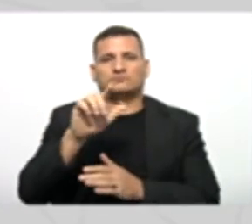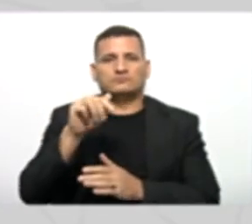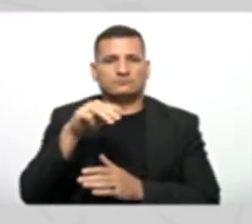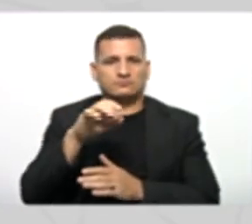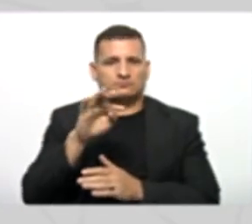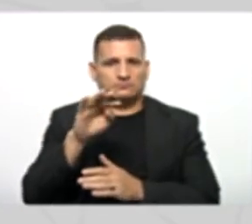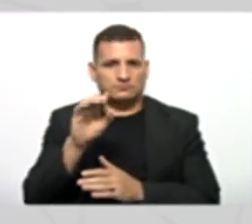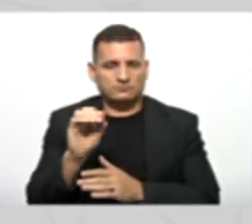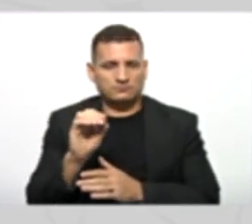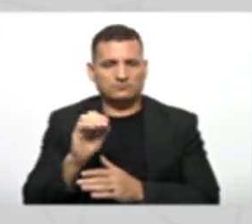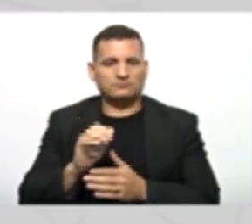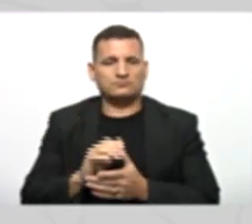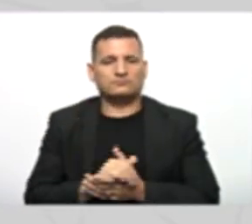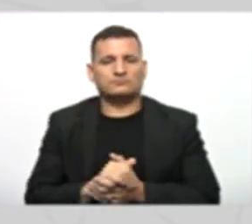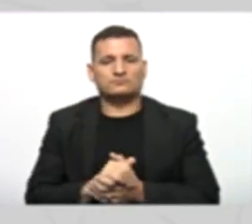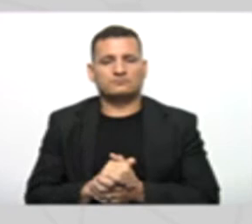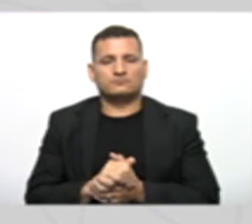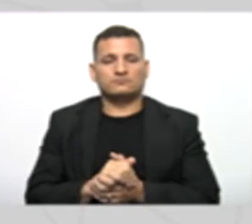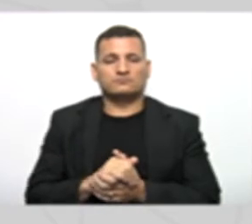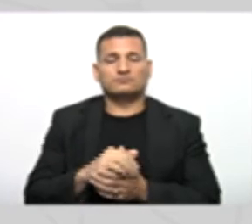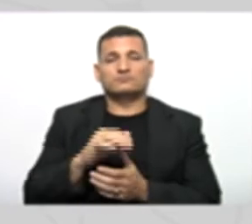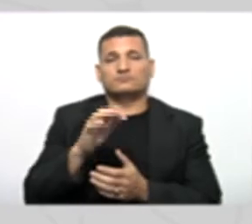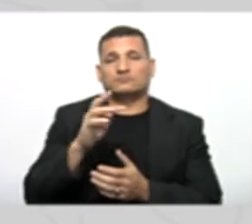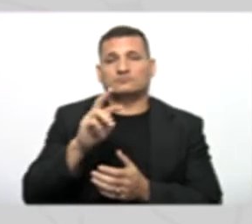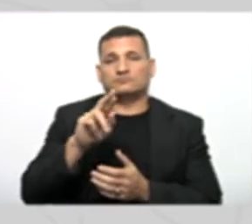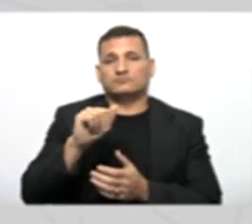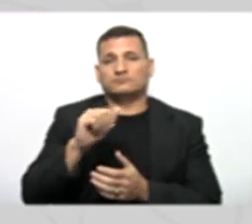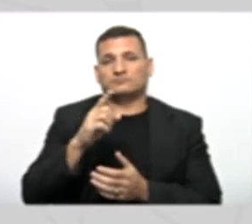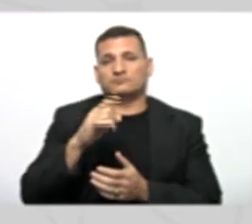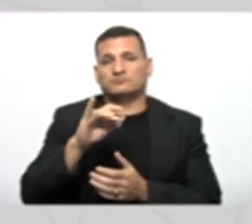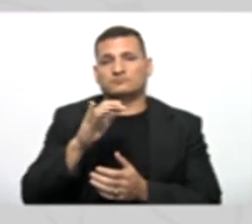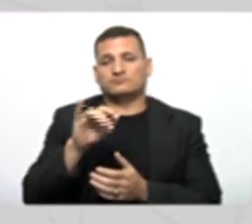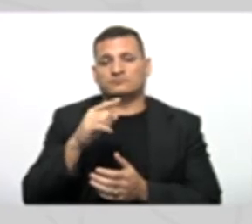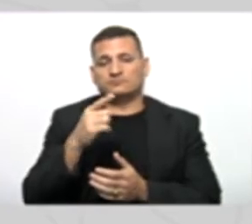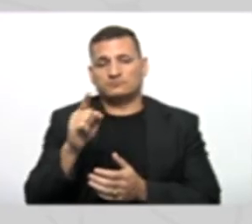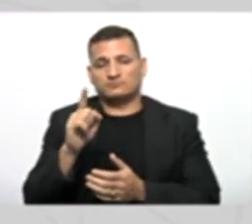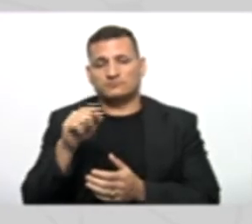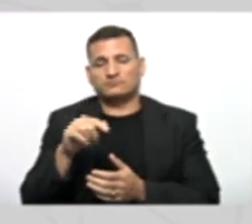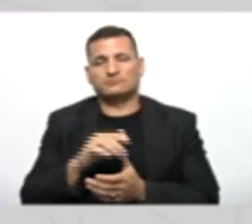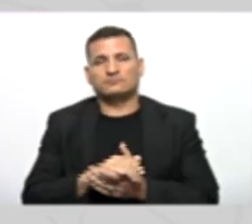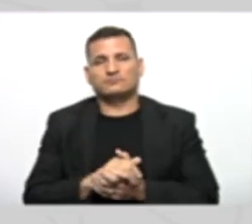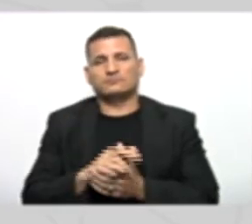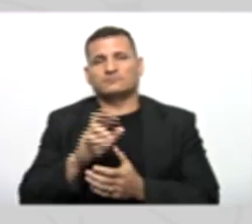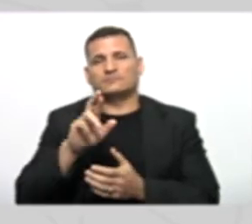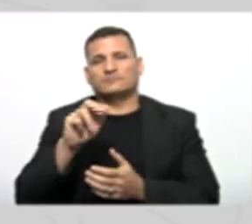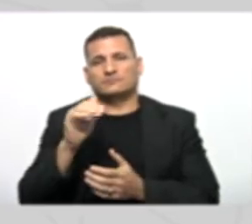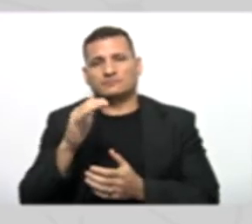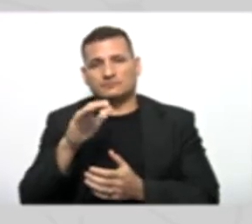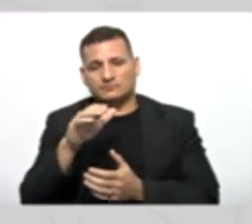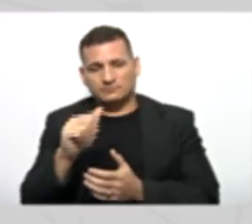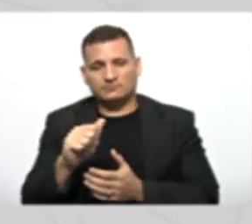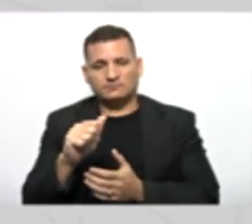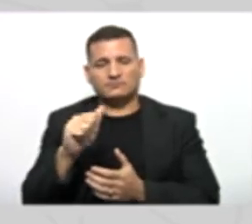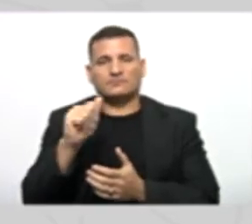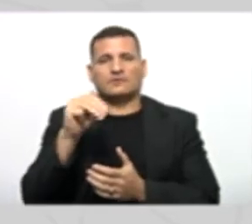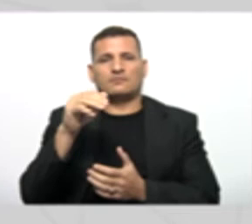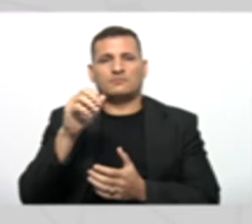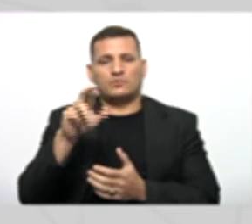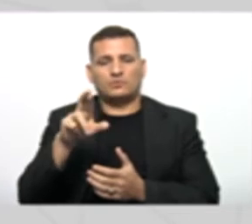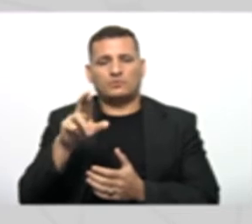Ele colocou lá Raça Amor E paixão Ao meu Mengô Tá ok? Criou lá Essas